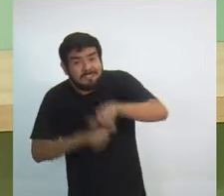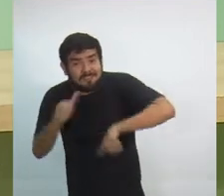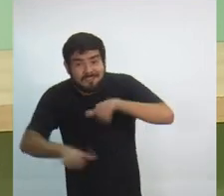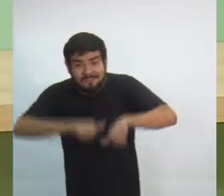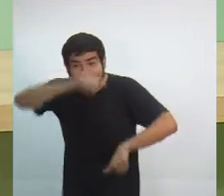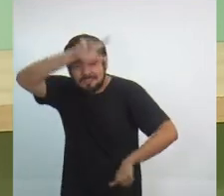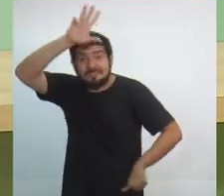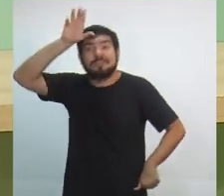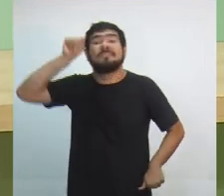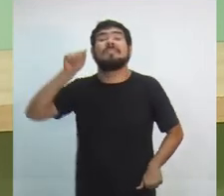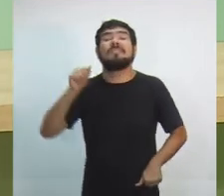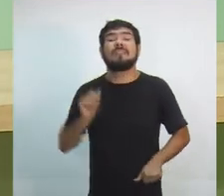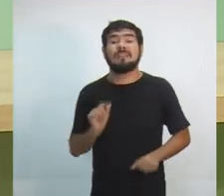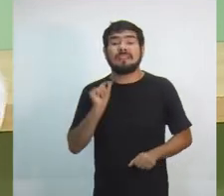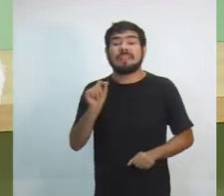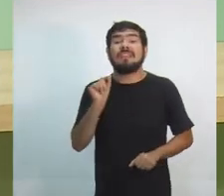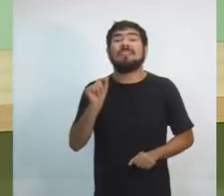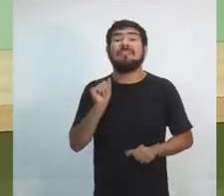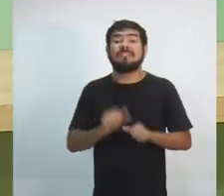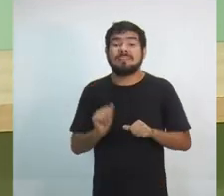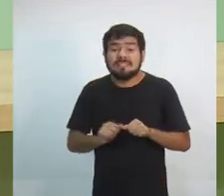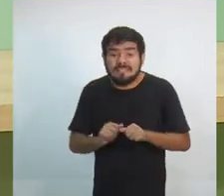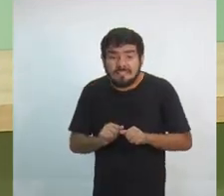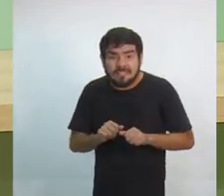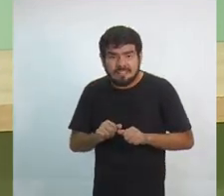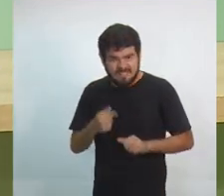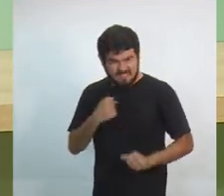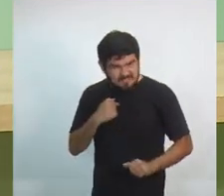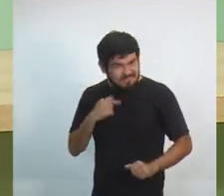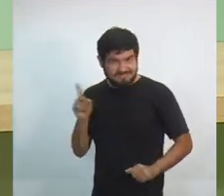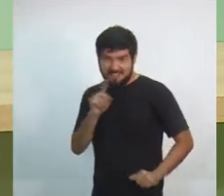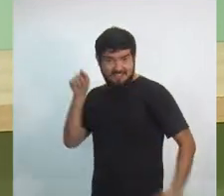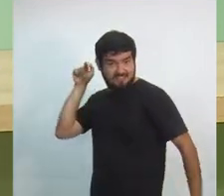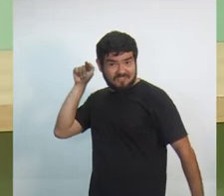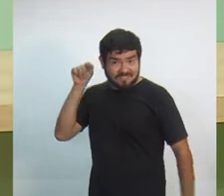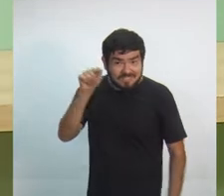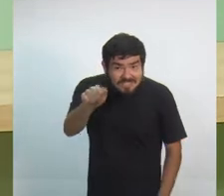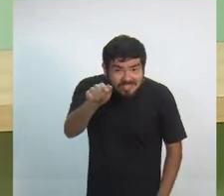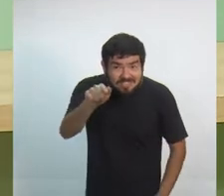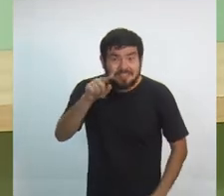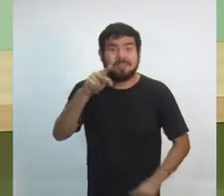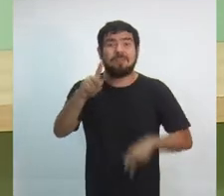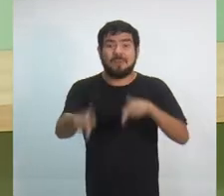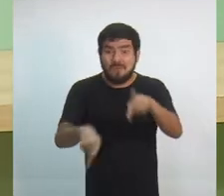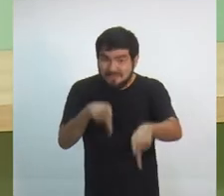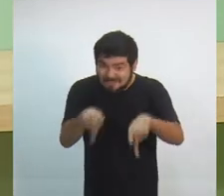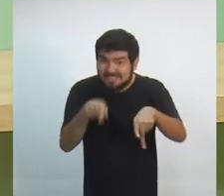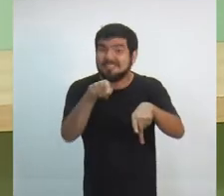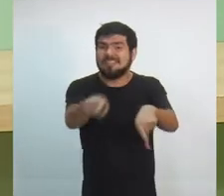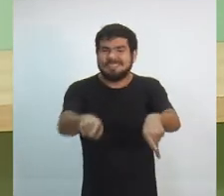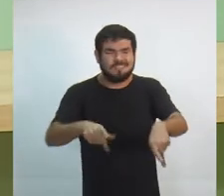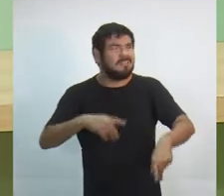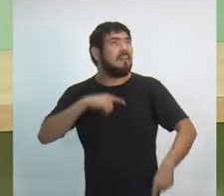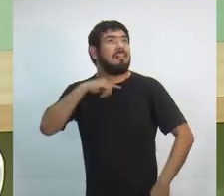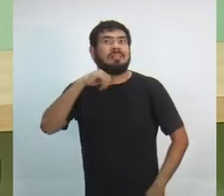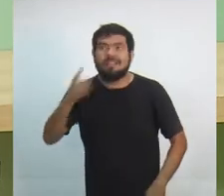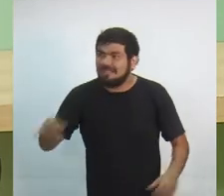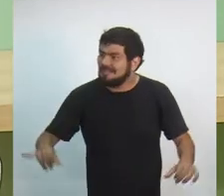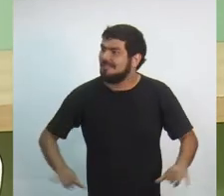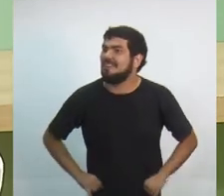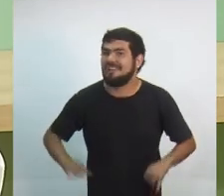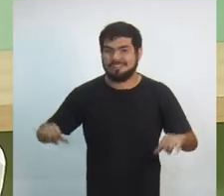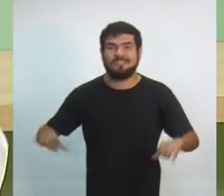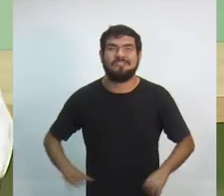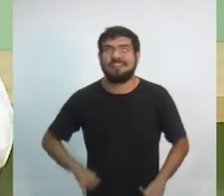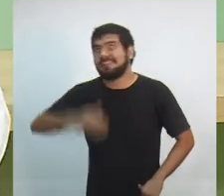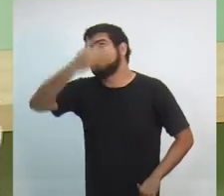e quem vai fazer essa transformação e essa mudança é você. É a população que não aguenta mais sofrer e ser esquecida de 4 em